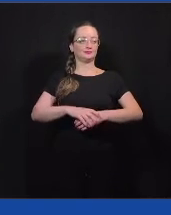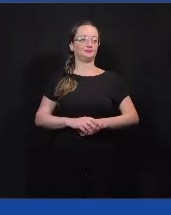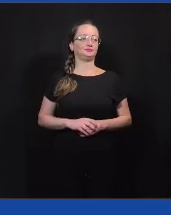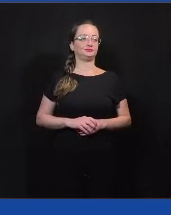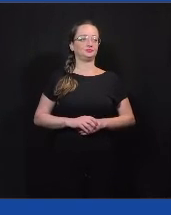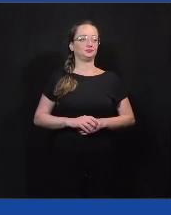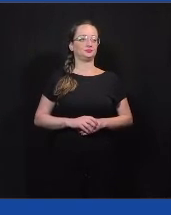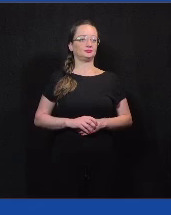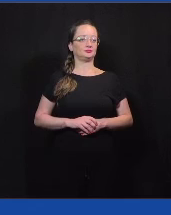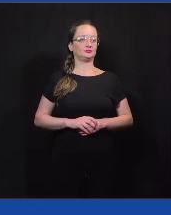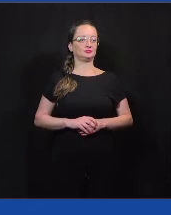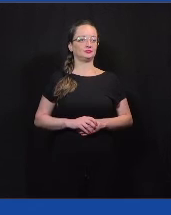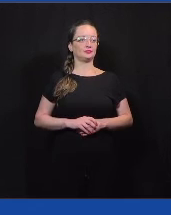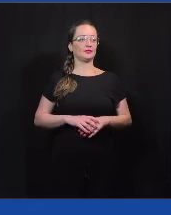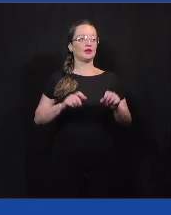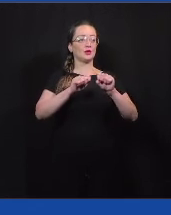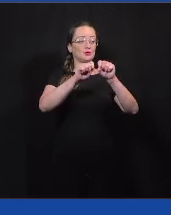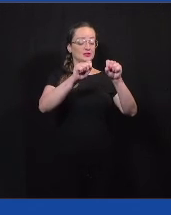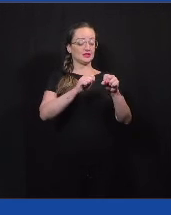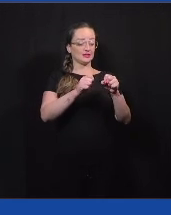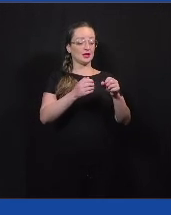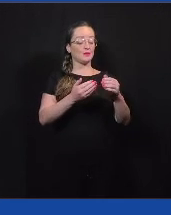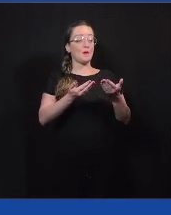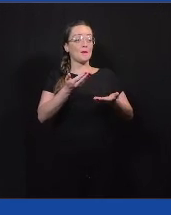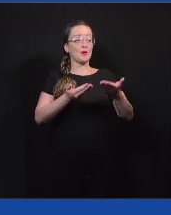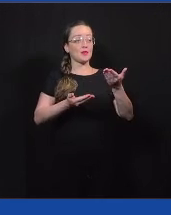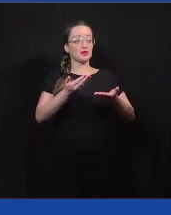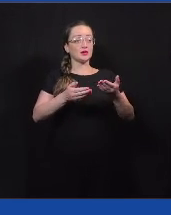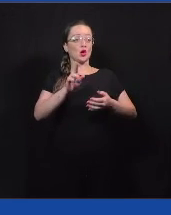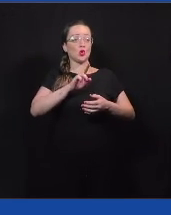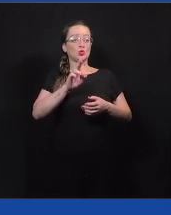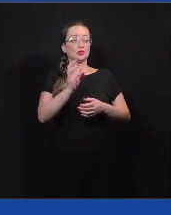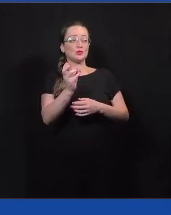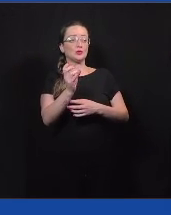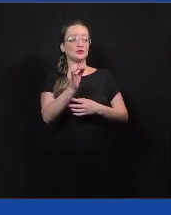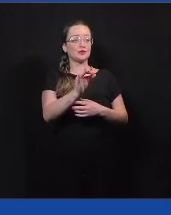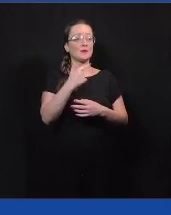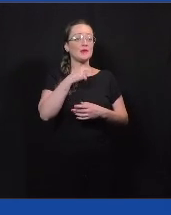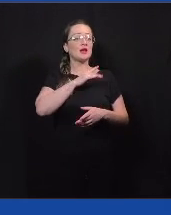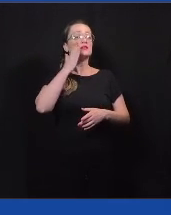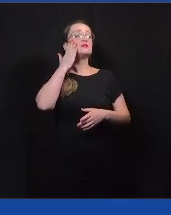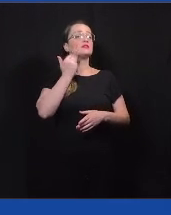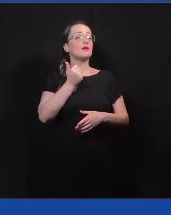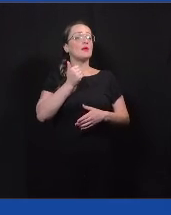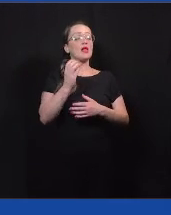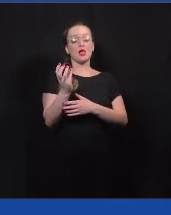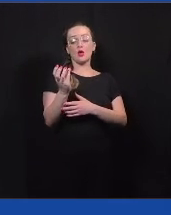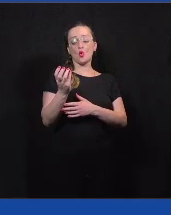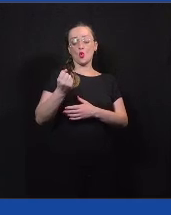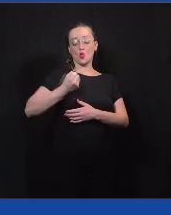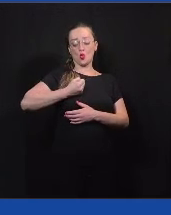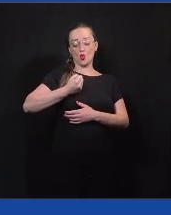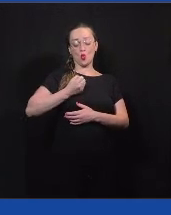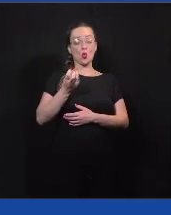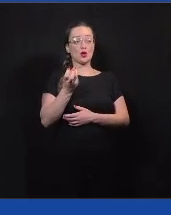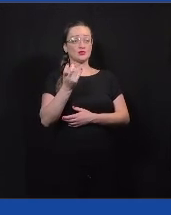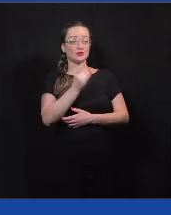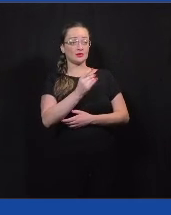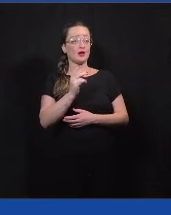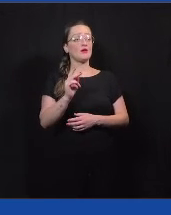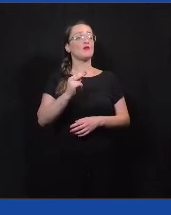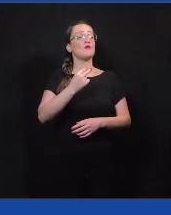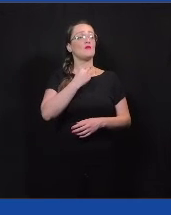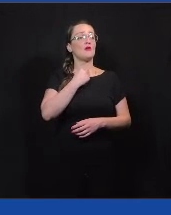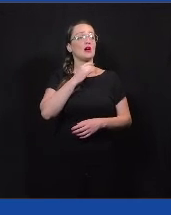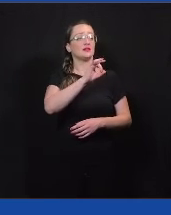no sistema proporcional, gente usa um quociente eleitoral para saber o número de votos que cada vaga vai precisar,